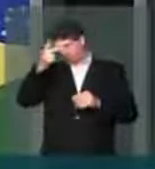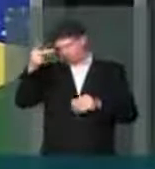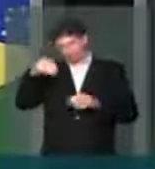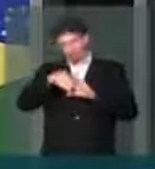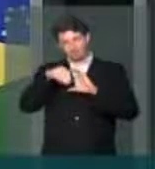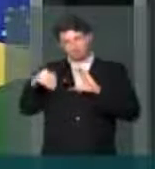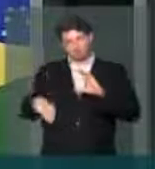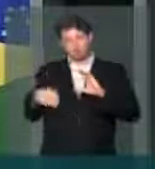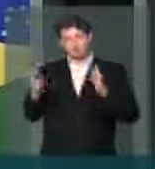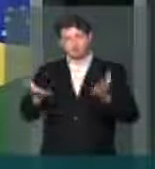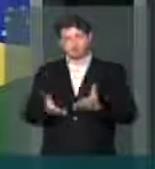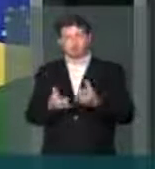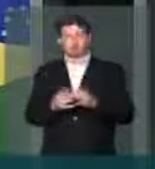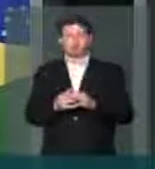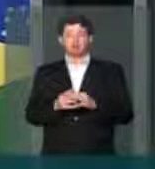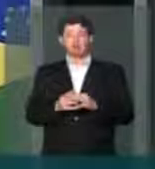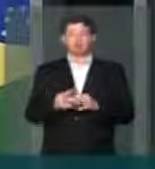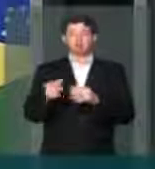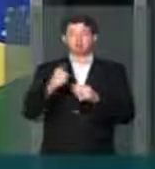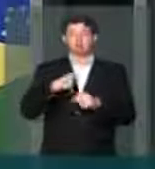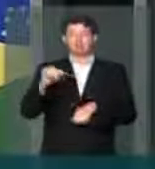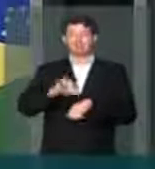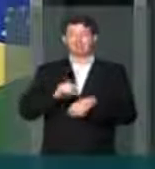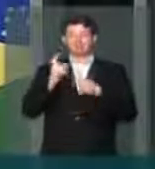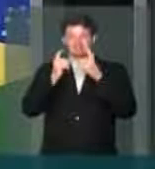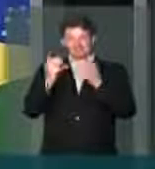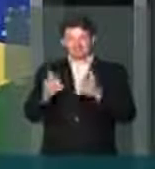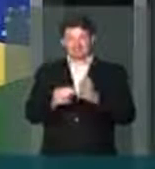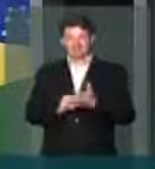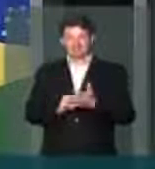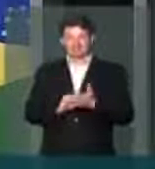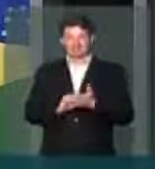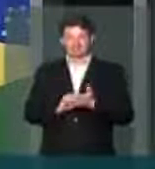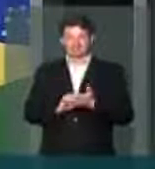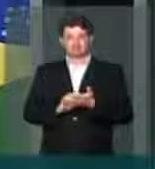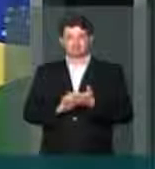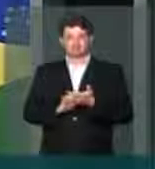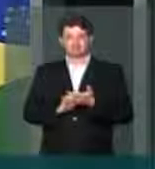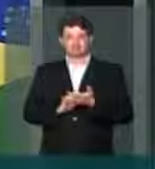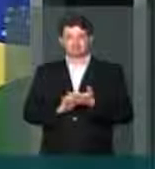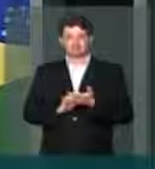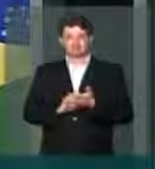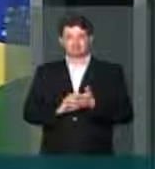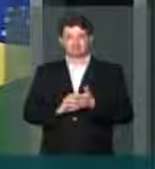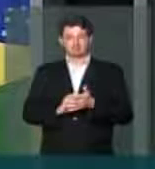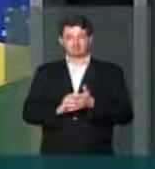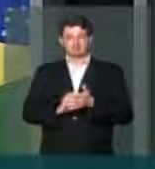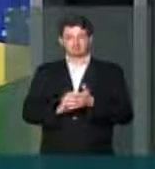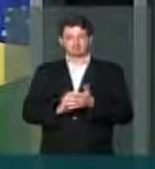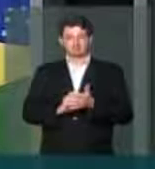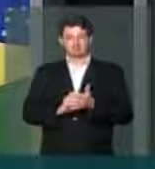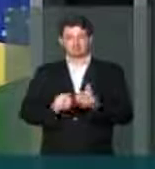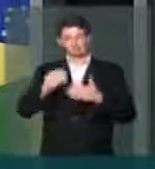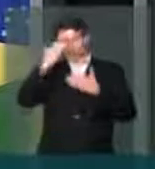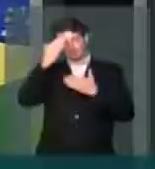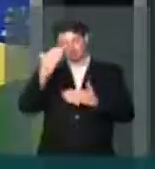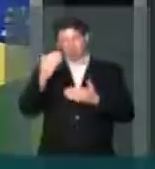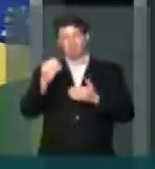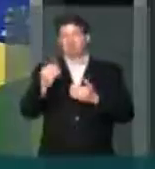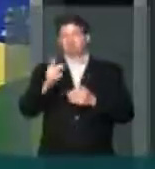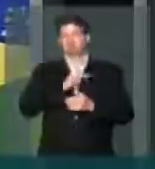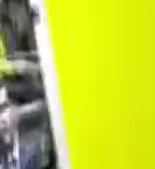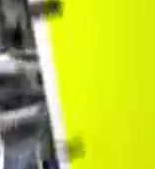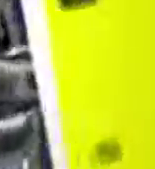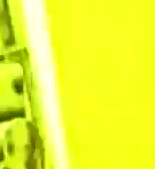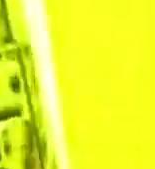de Montes Claros, que agora ganharam o centro administrativo. Aquele abraço enorme para todos vocês. Muito obrigada, senhor presidente. Muito